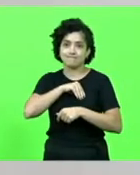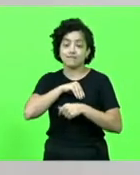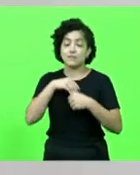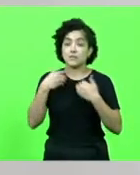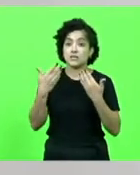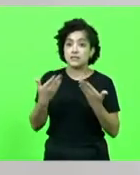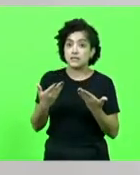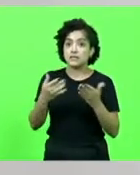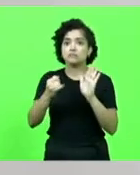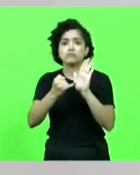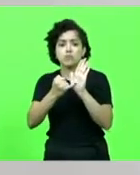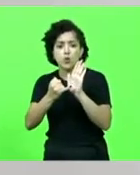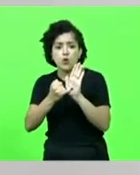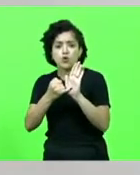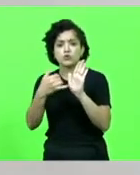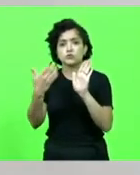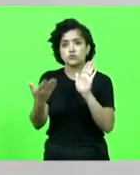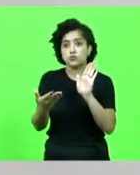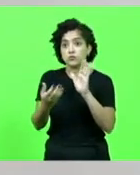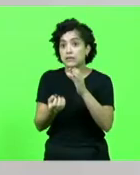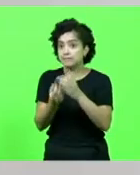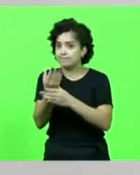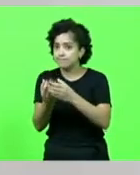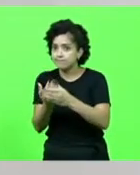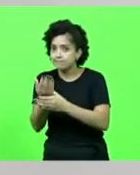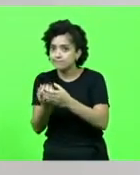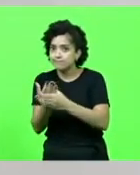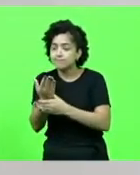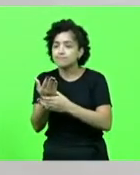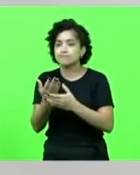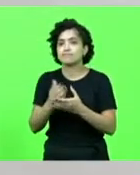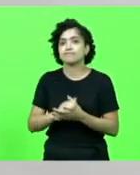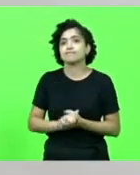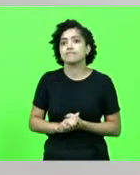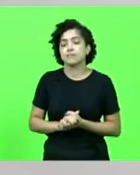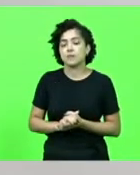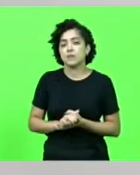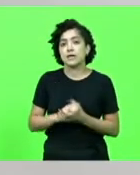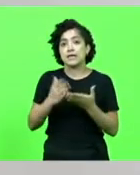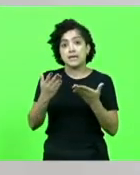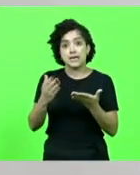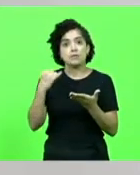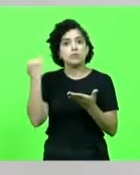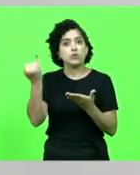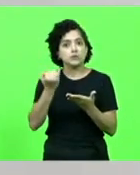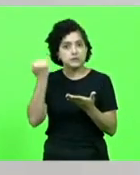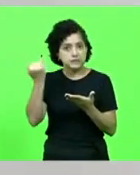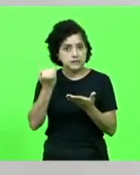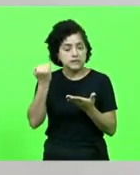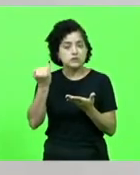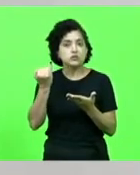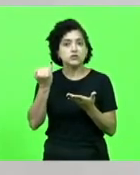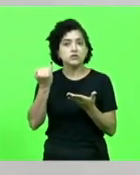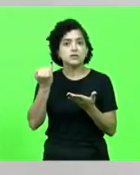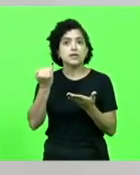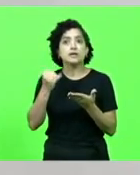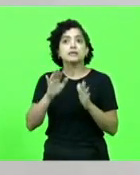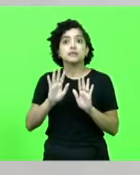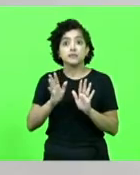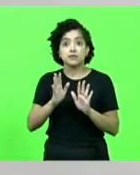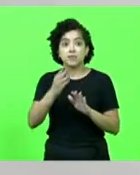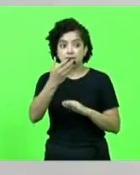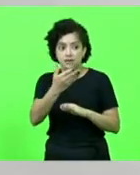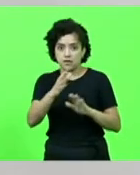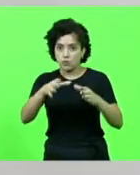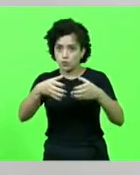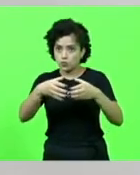impostos, incrementação da produção dos maricultores. Importante salientar que também oficiamos a bancada federal,